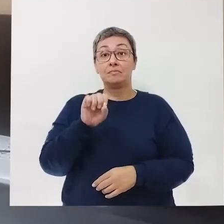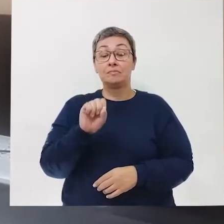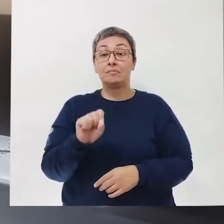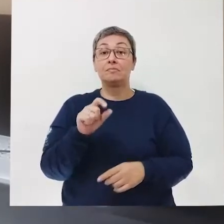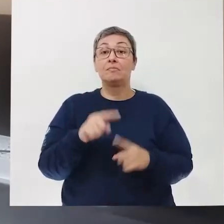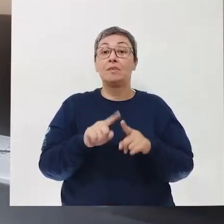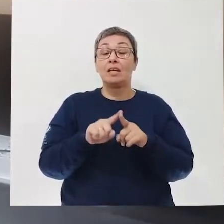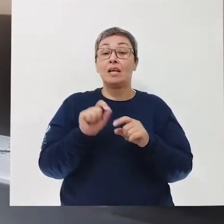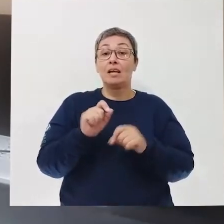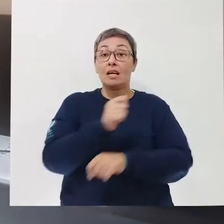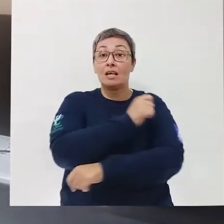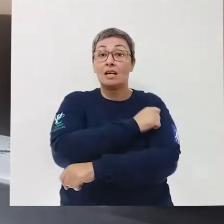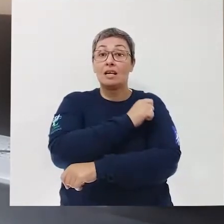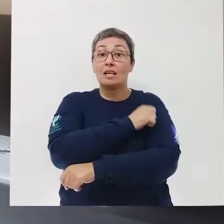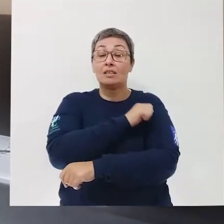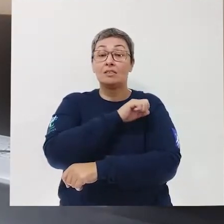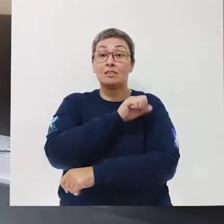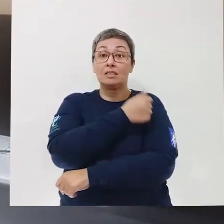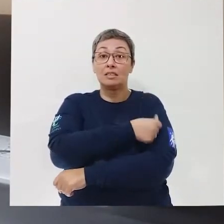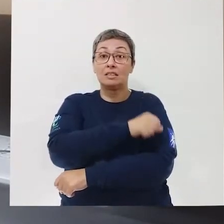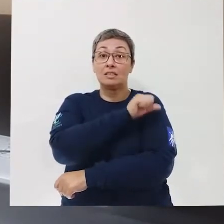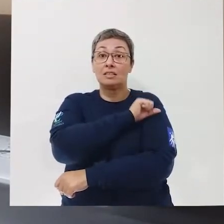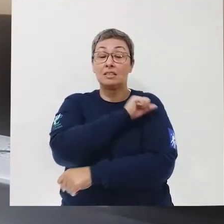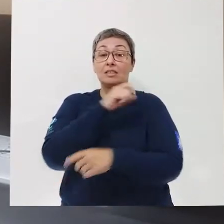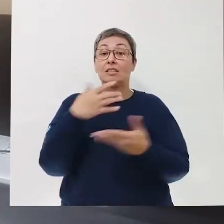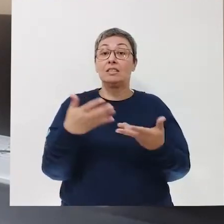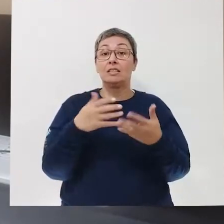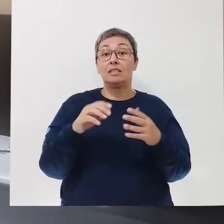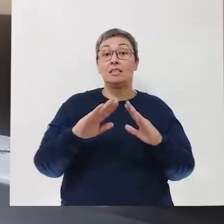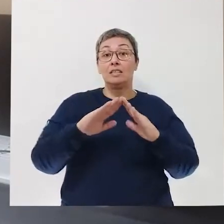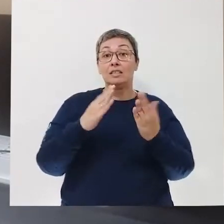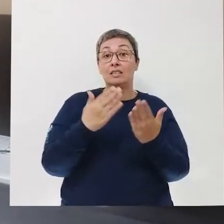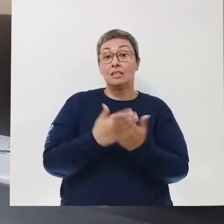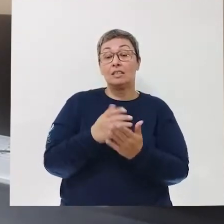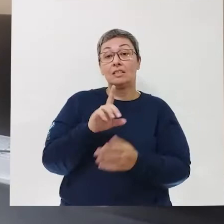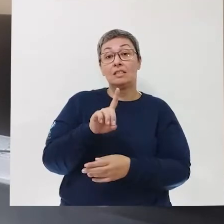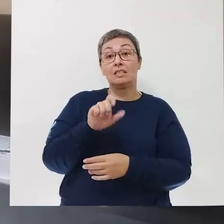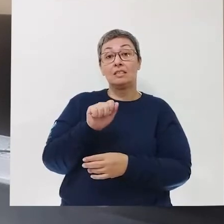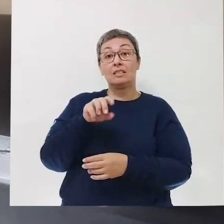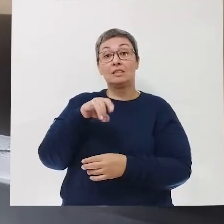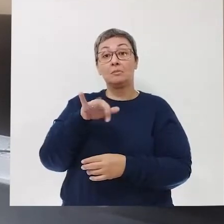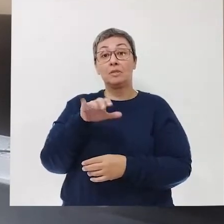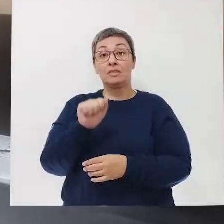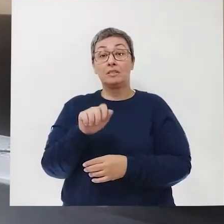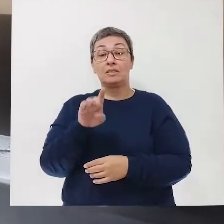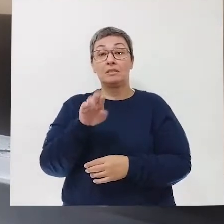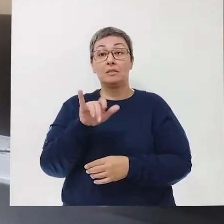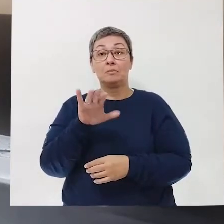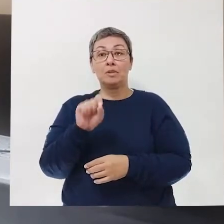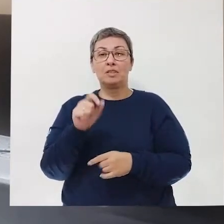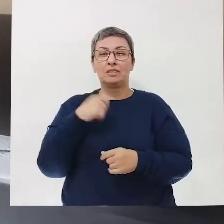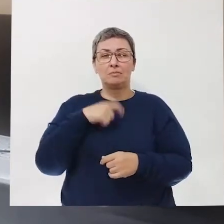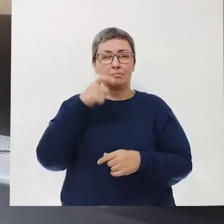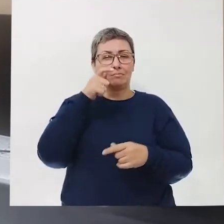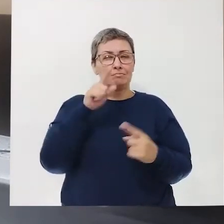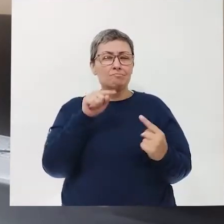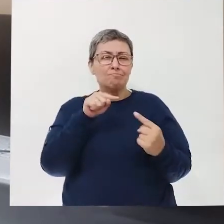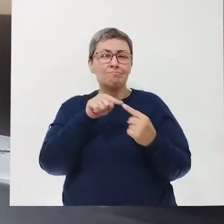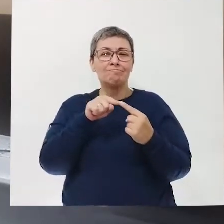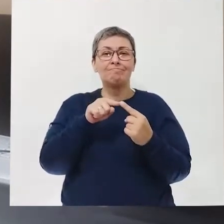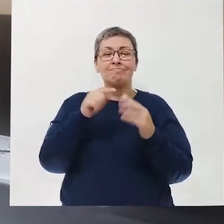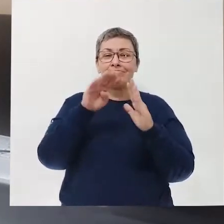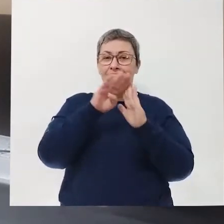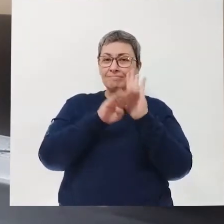ela é aluna do ciclo 2 da EJA, aqui da EPG da Almeida Barbosa. Sabrina muito antenada na nossa